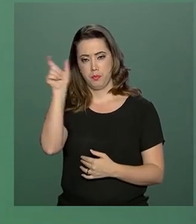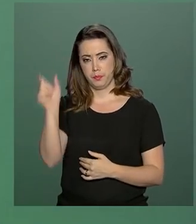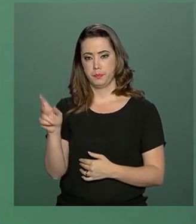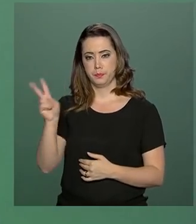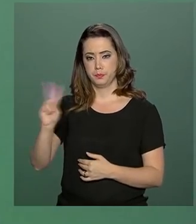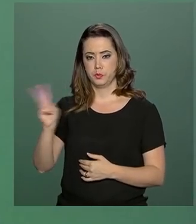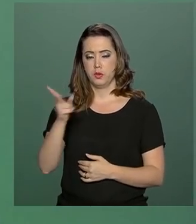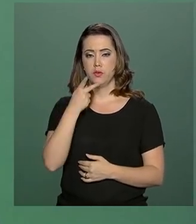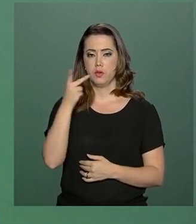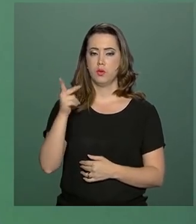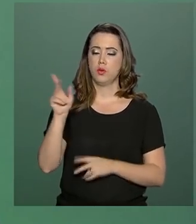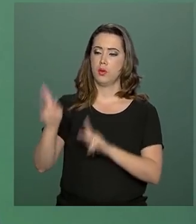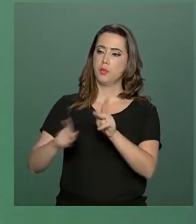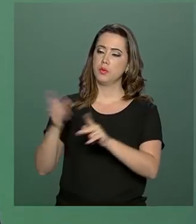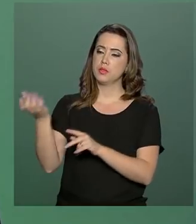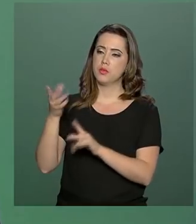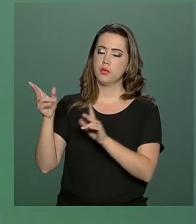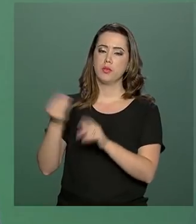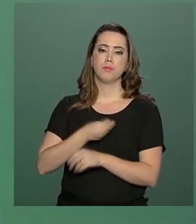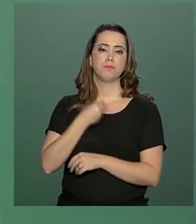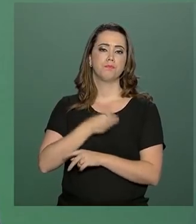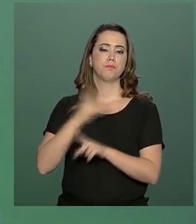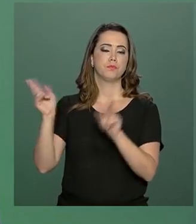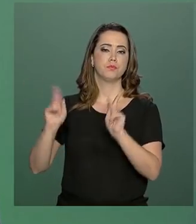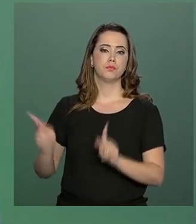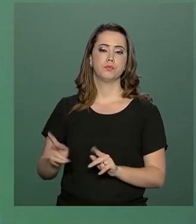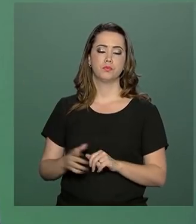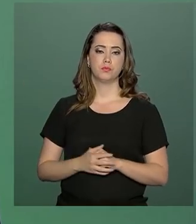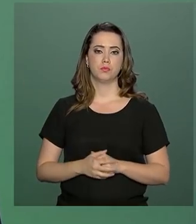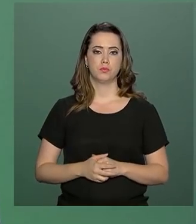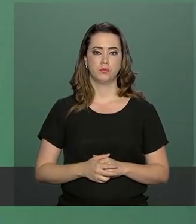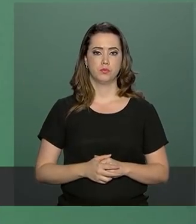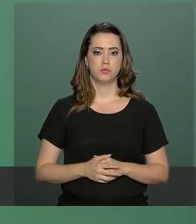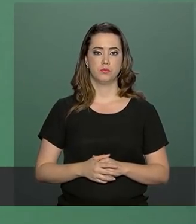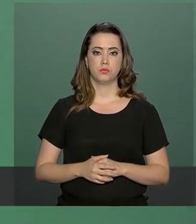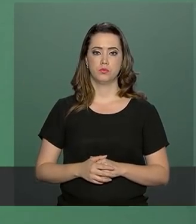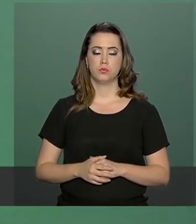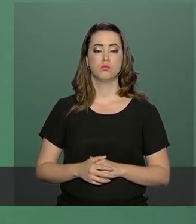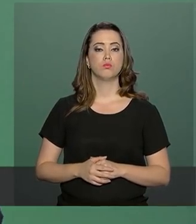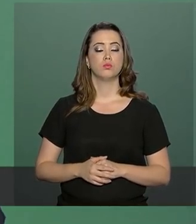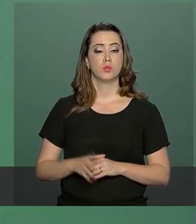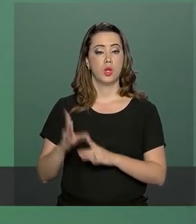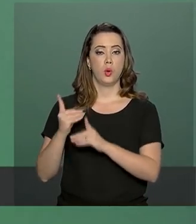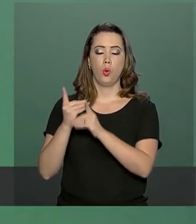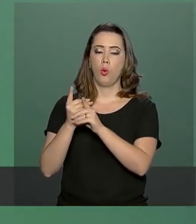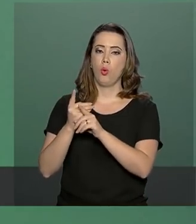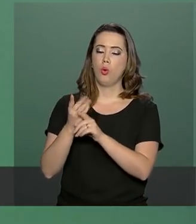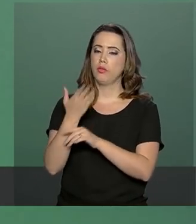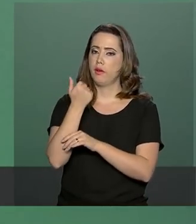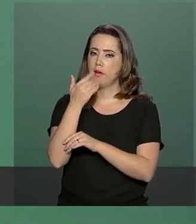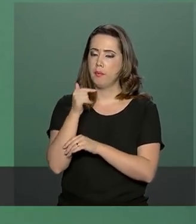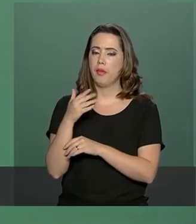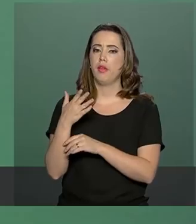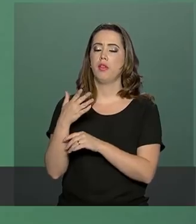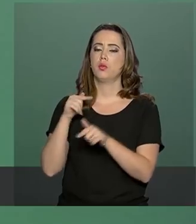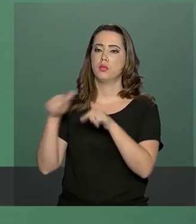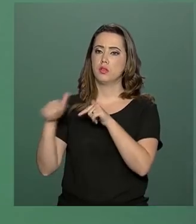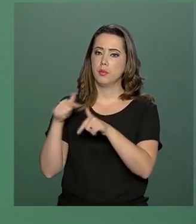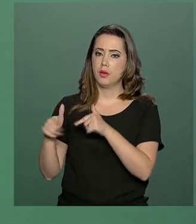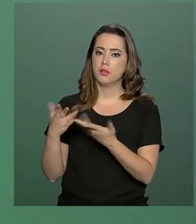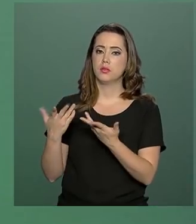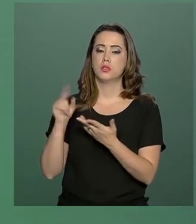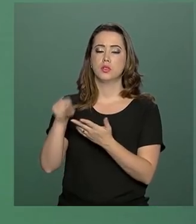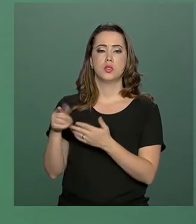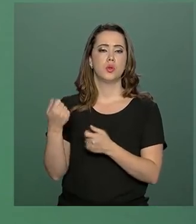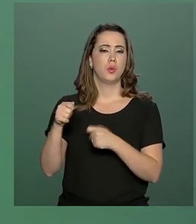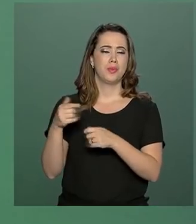quer viver em paz. Viver em paz. Encontrar alimento, trabalho, não caminhar pela fronteira. Com comida e